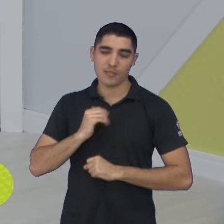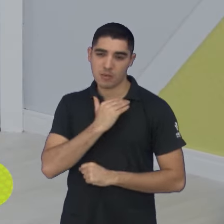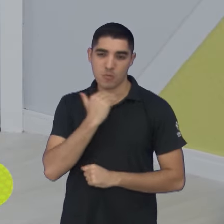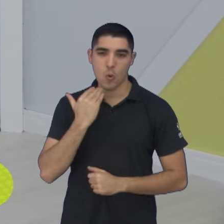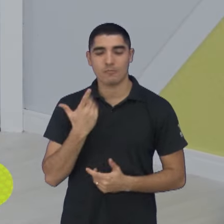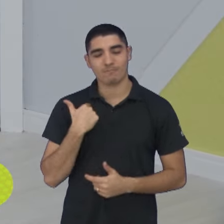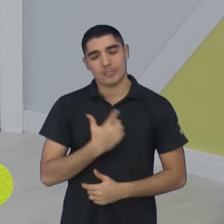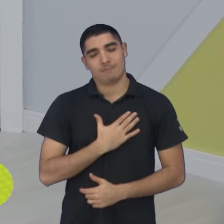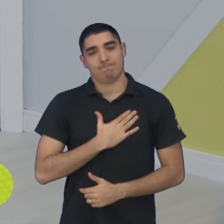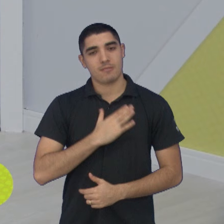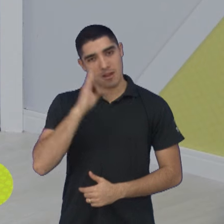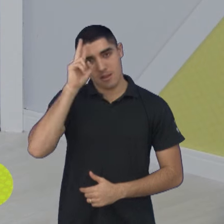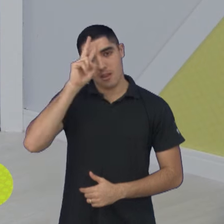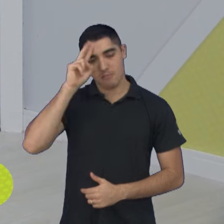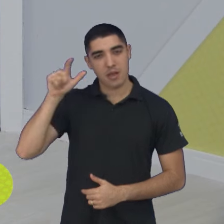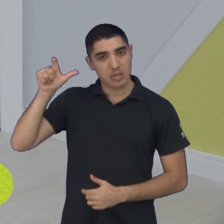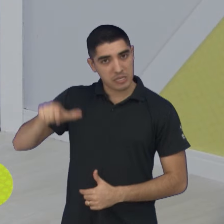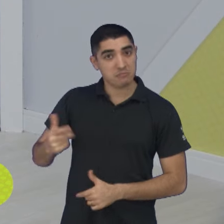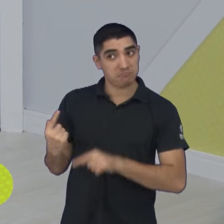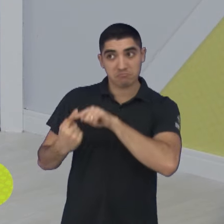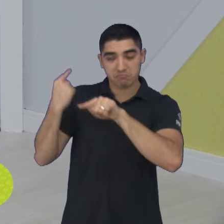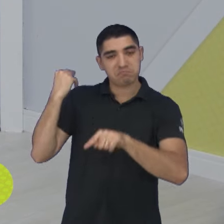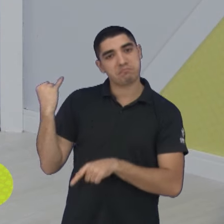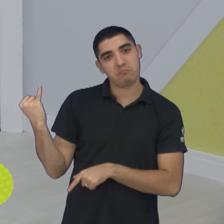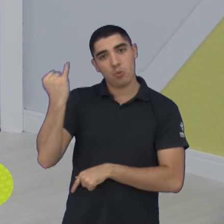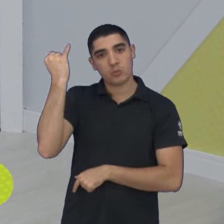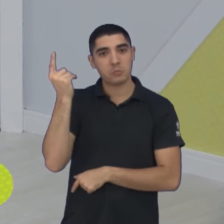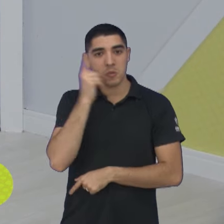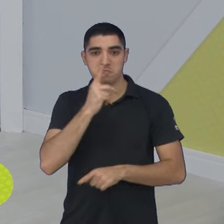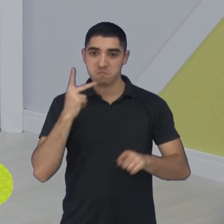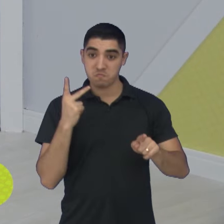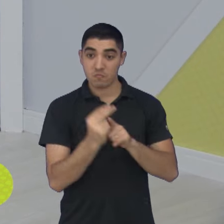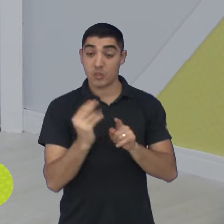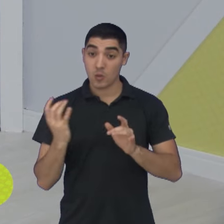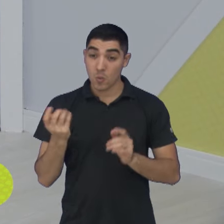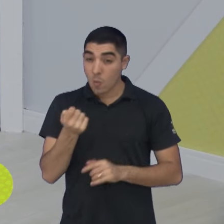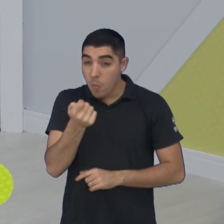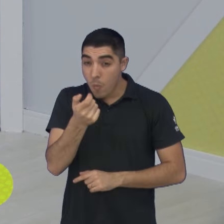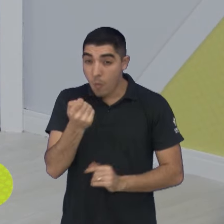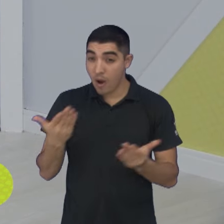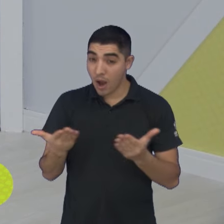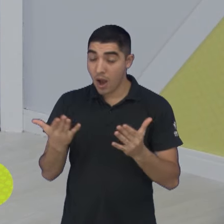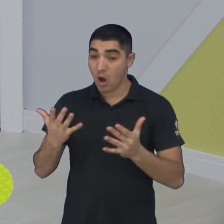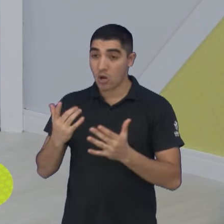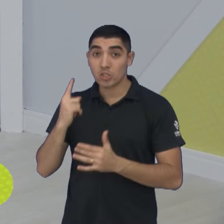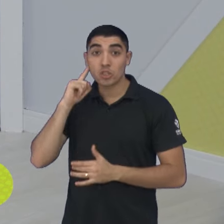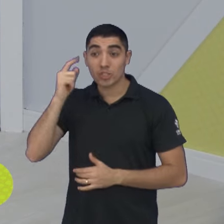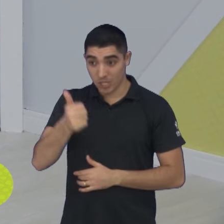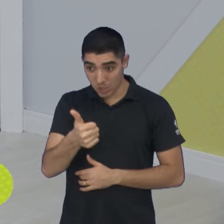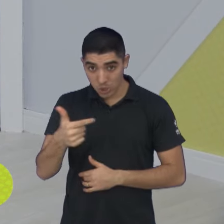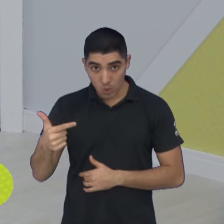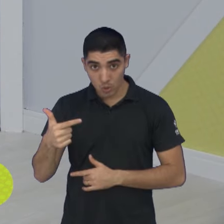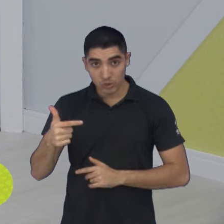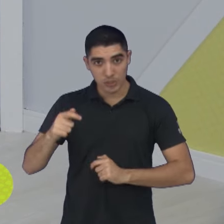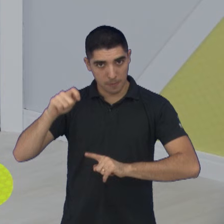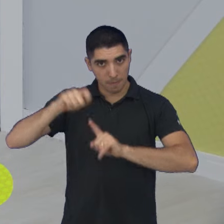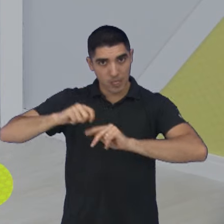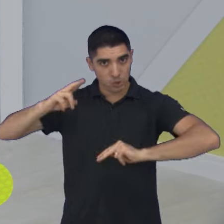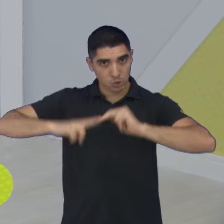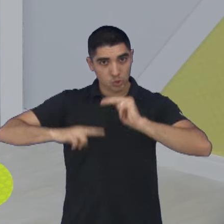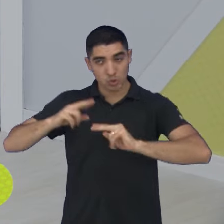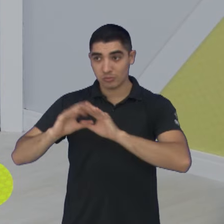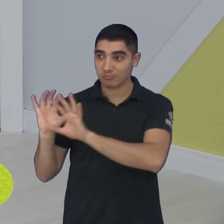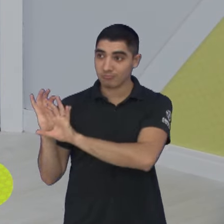lembrança para ela também, foi muito importante nesta conquista, quase vai completar agora no próximo dia 12, 12 de junho na verdade.